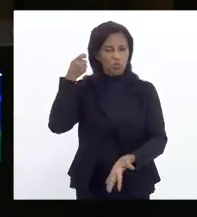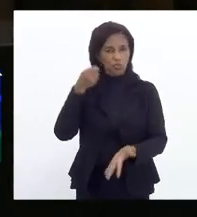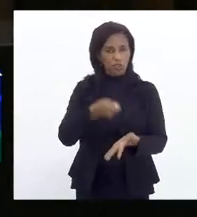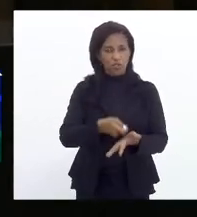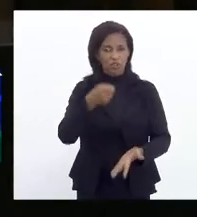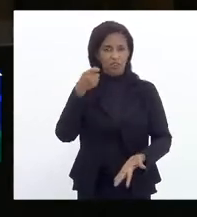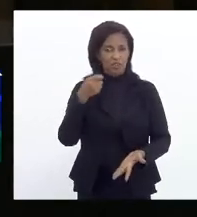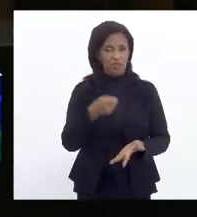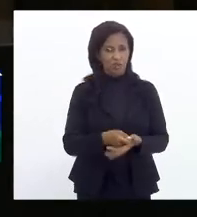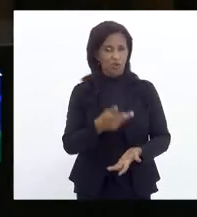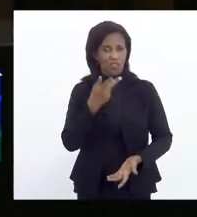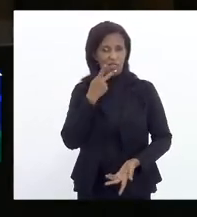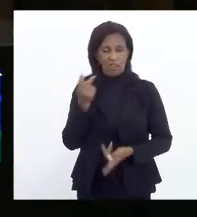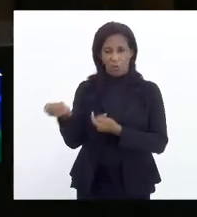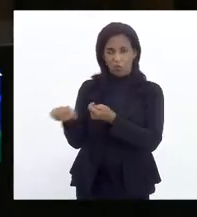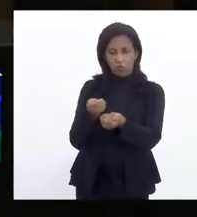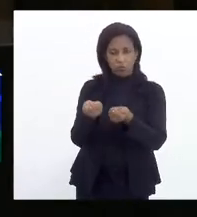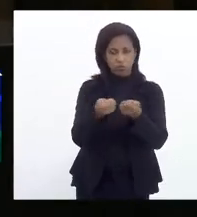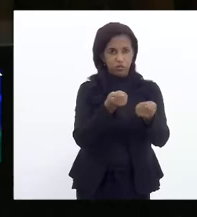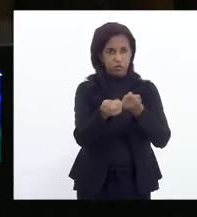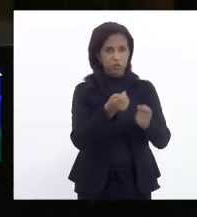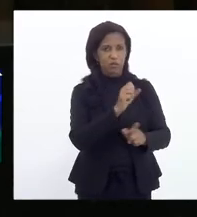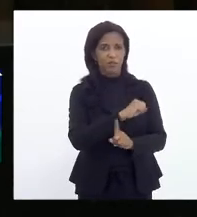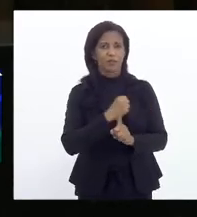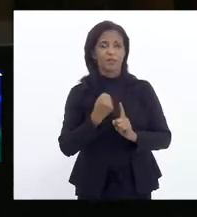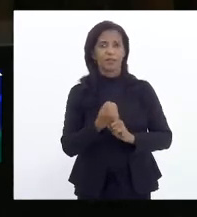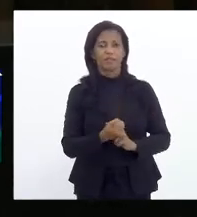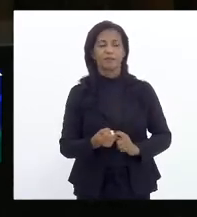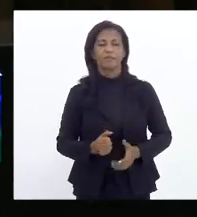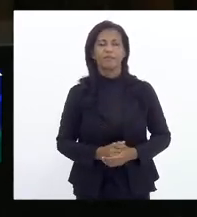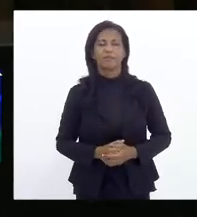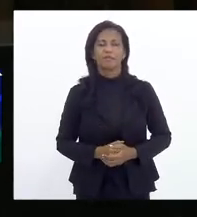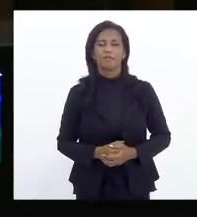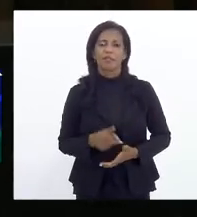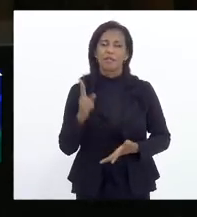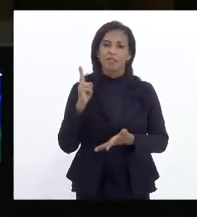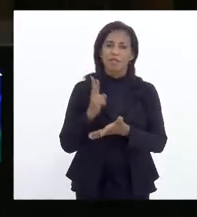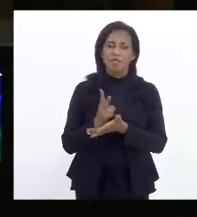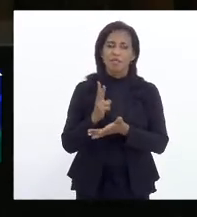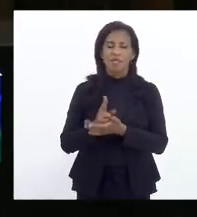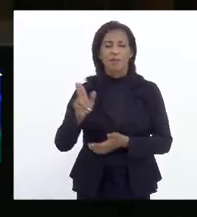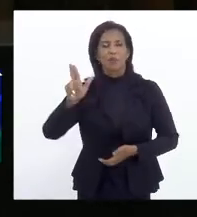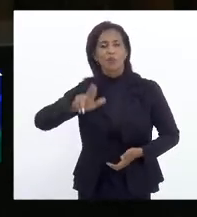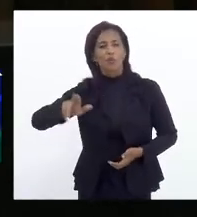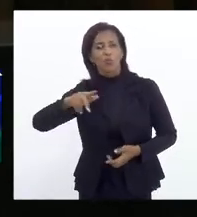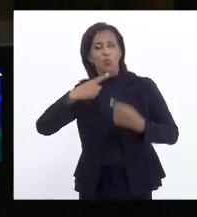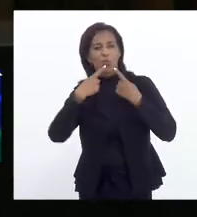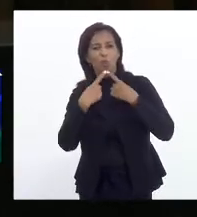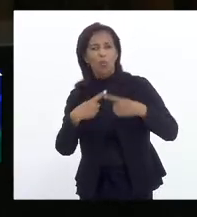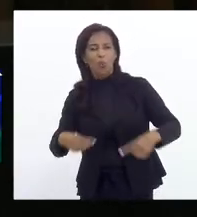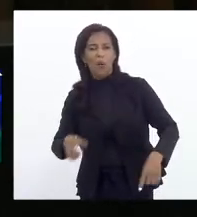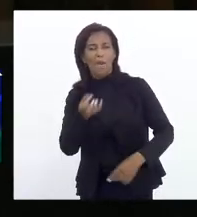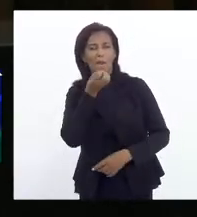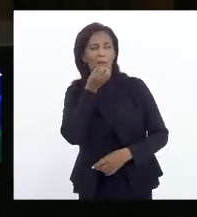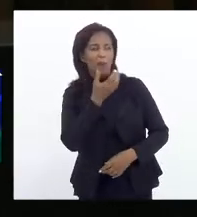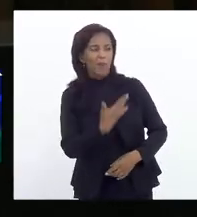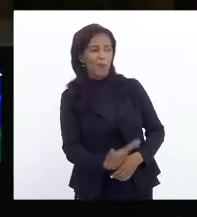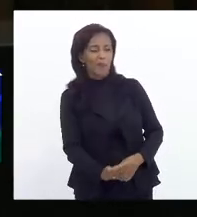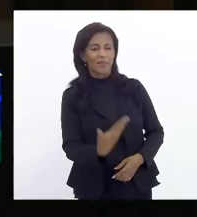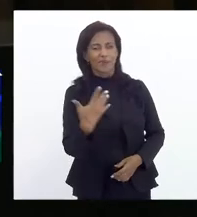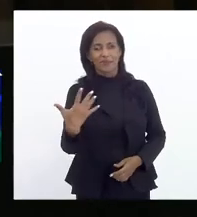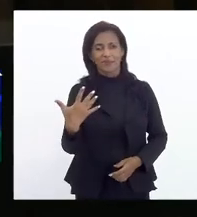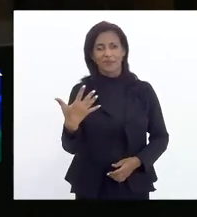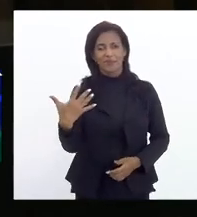quer controlar a sociedade e sempre usa um discurso bondoso para